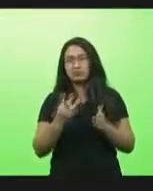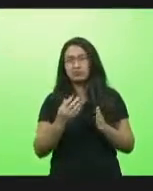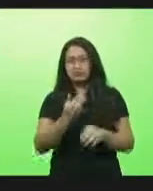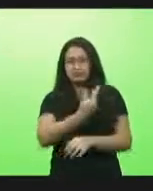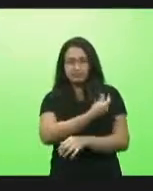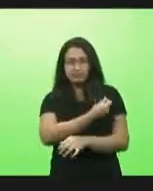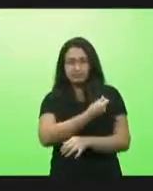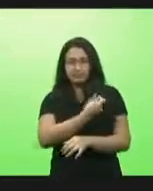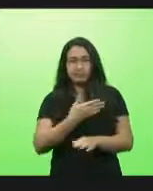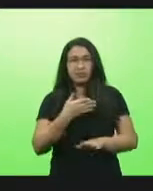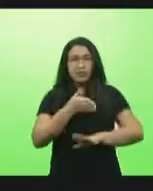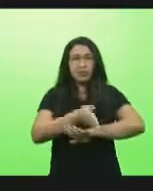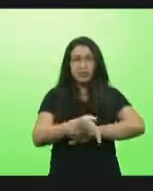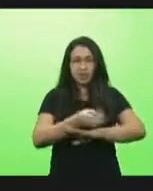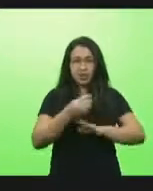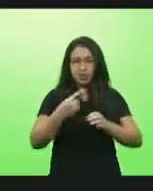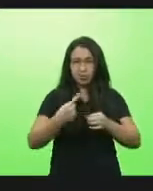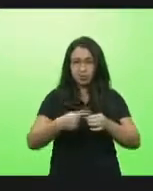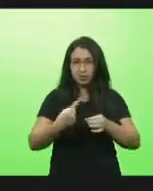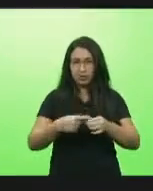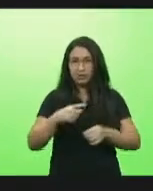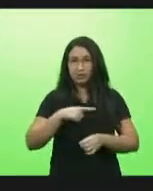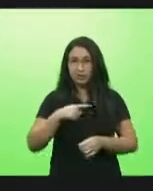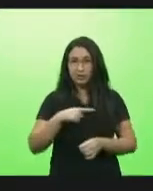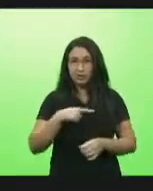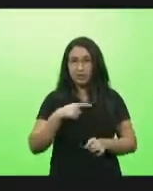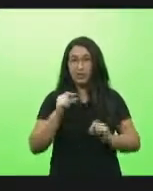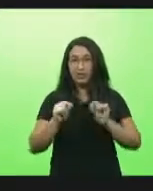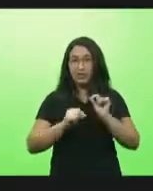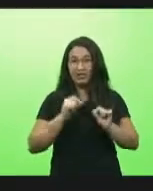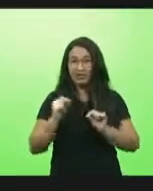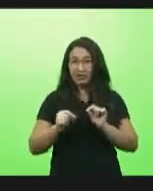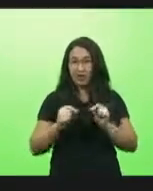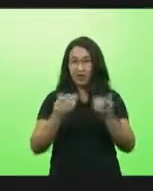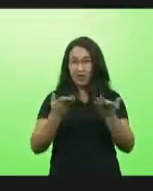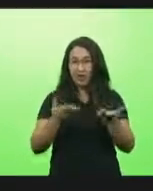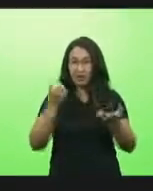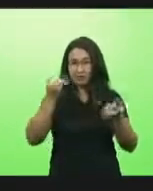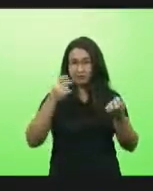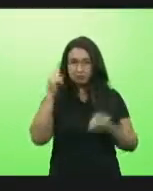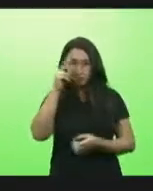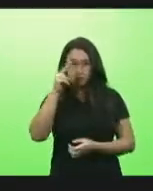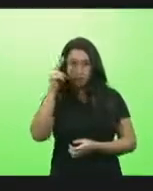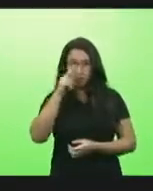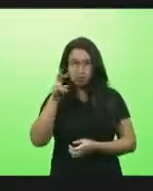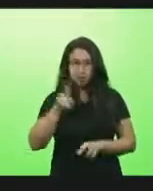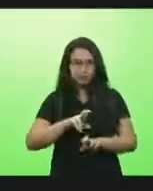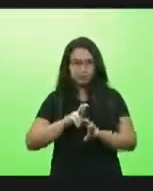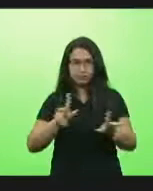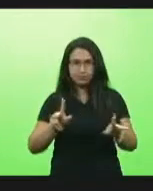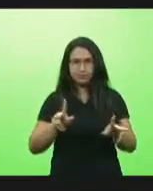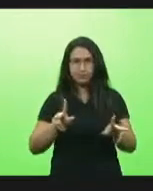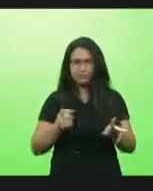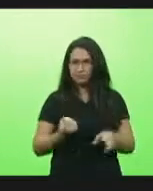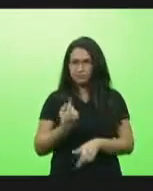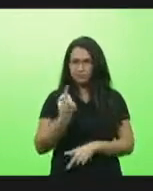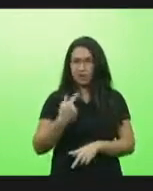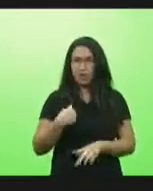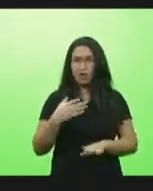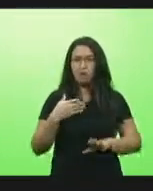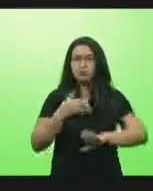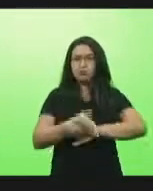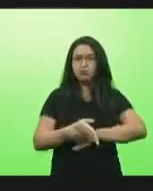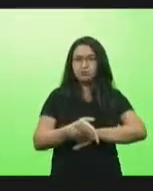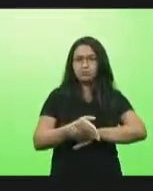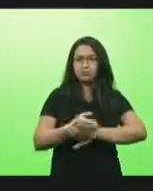chega aos municípios e tem casos que são esdrúxicos teve um caso ali em Bom Jardim da Serra que ele diz olha eu fiz aqui eu furei a fila e eu